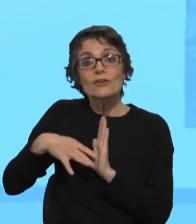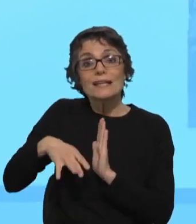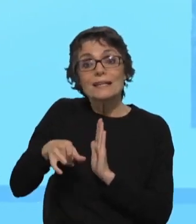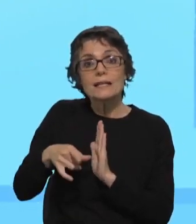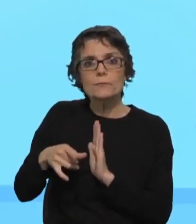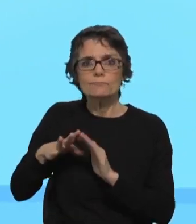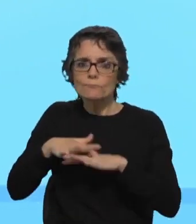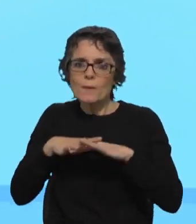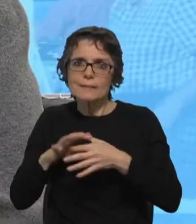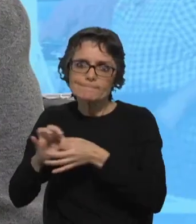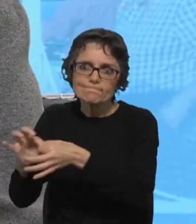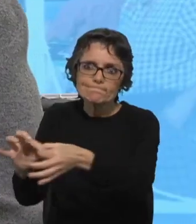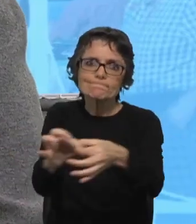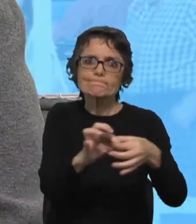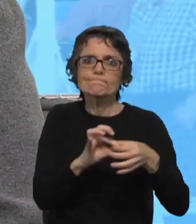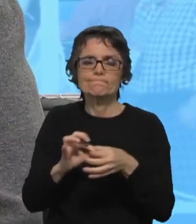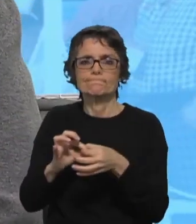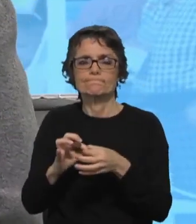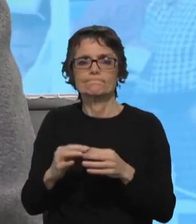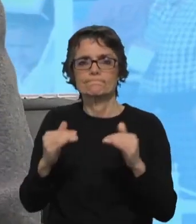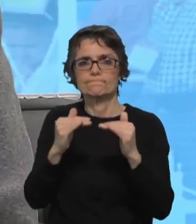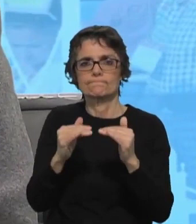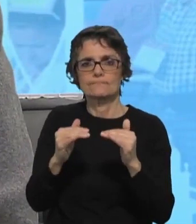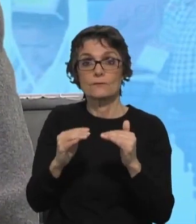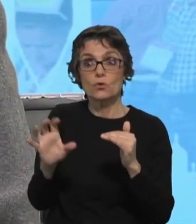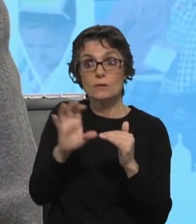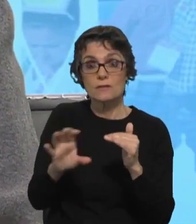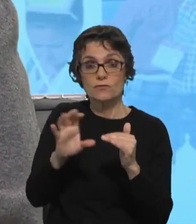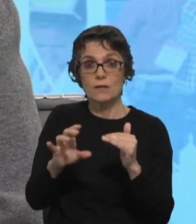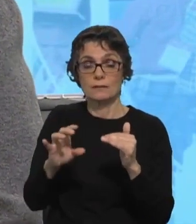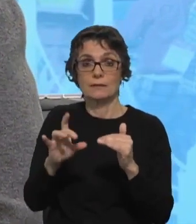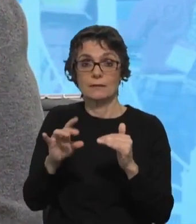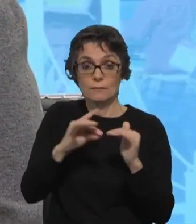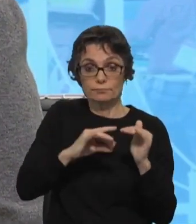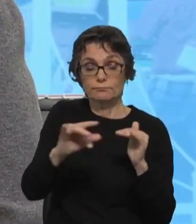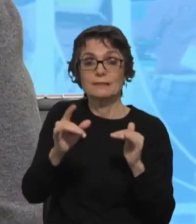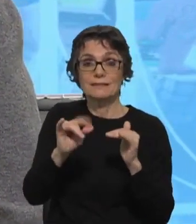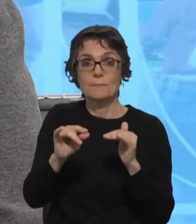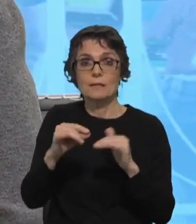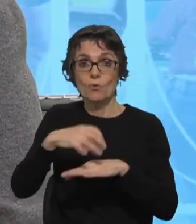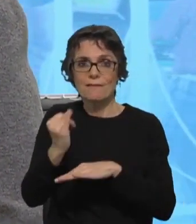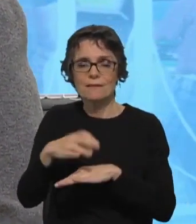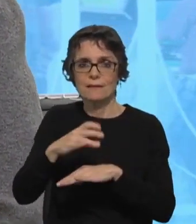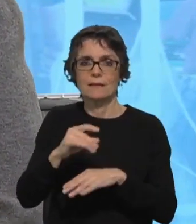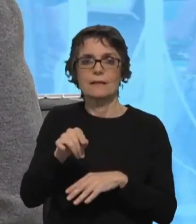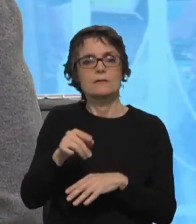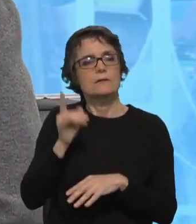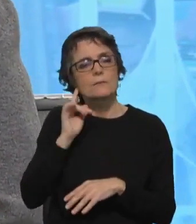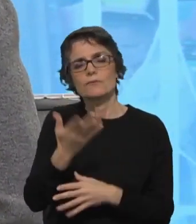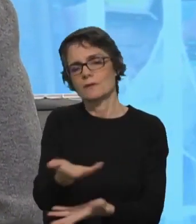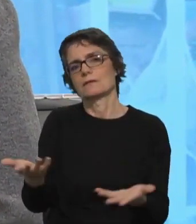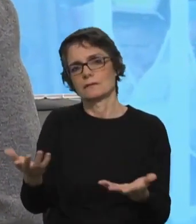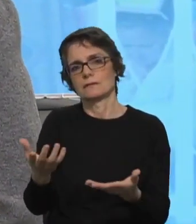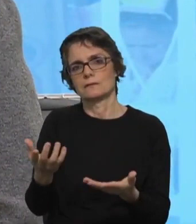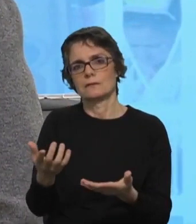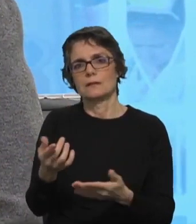sinergias juntamente com a Pastoral Nacional e juntamente com as dioceses, juntamente com a agência, com a AIMA, isso acaba por ser